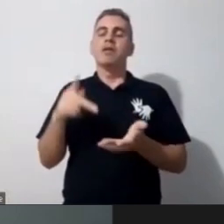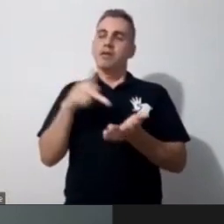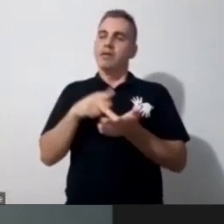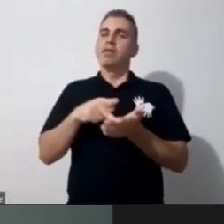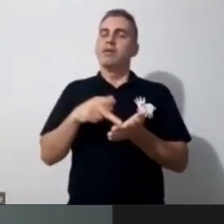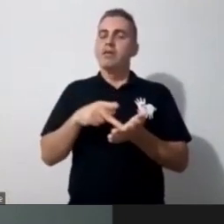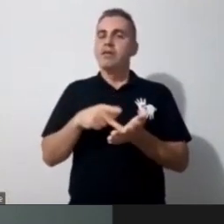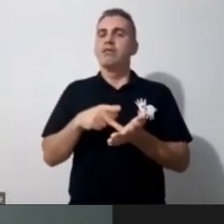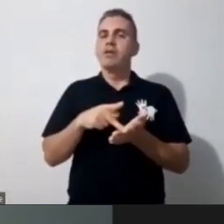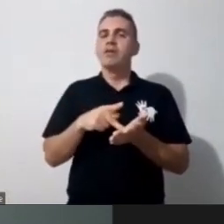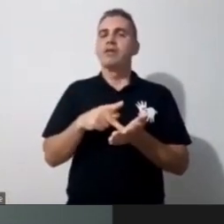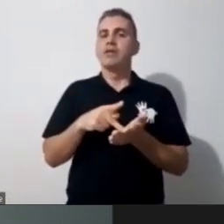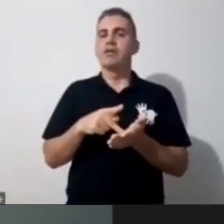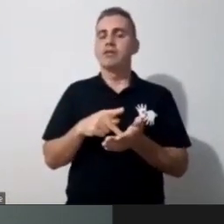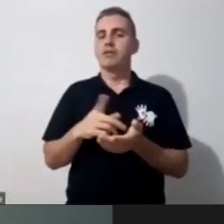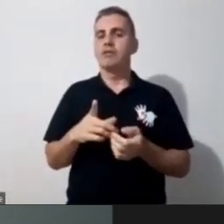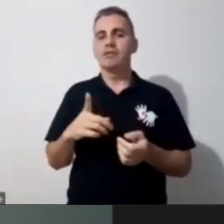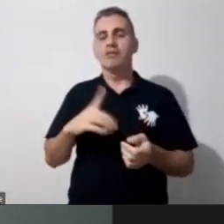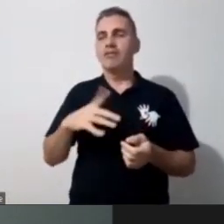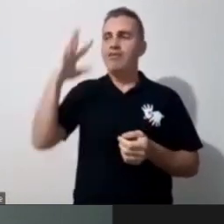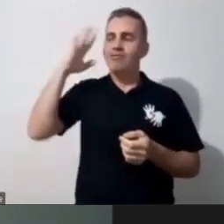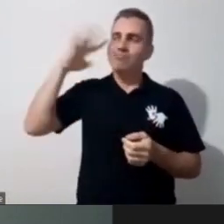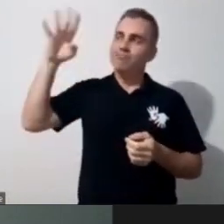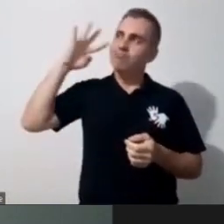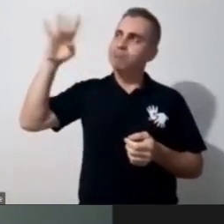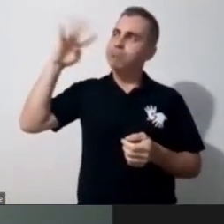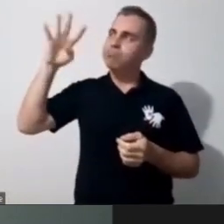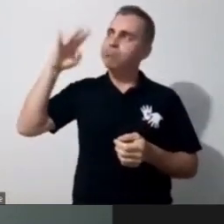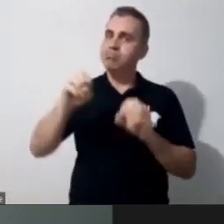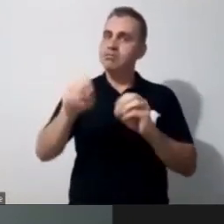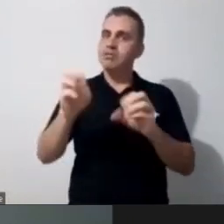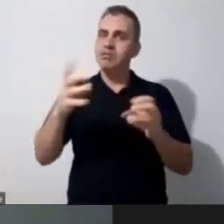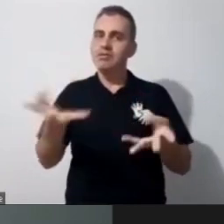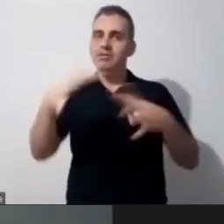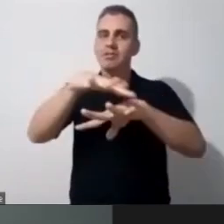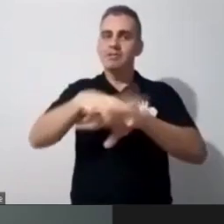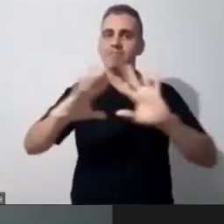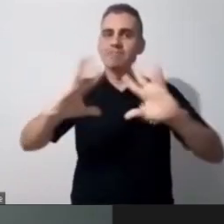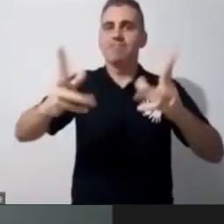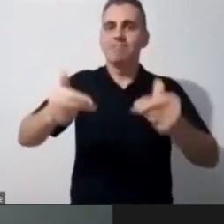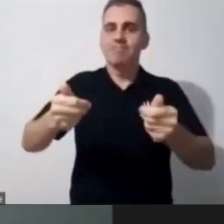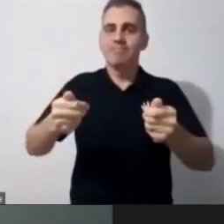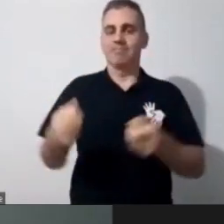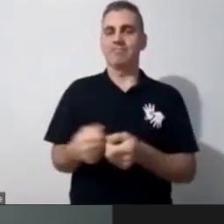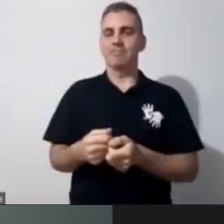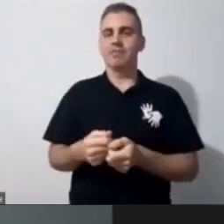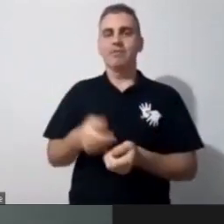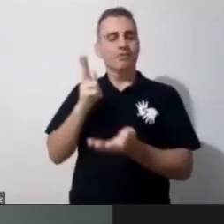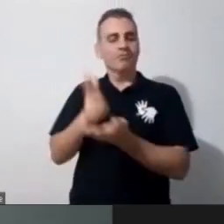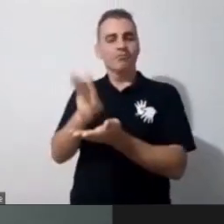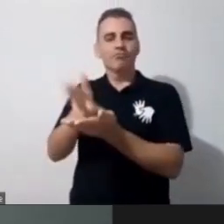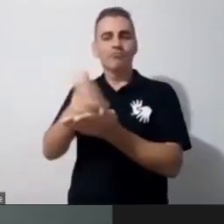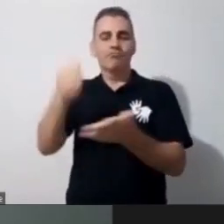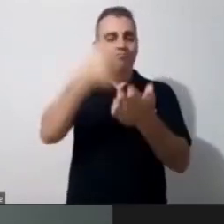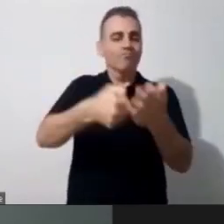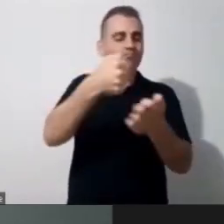eu sou uma eterna sonhadora da educação inclusiva para todos, né, então, eu vou sempre estar lutando que a educação